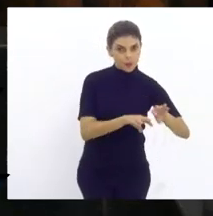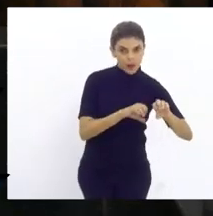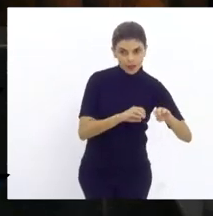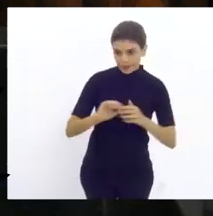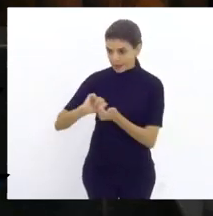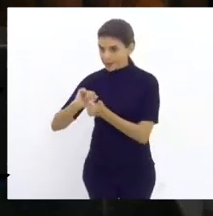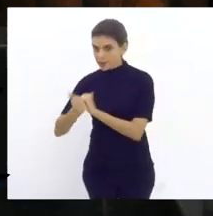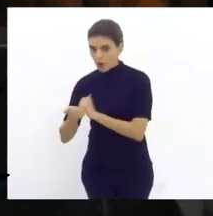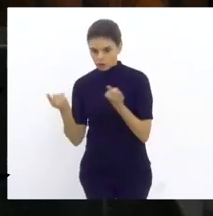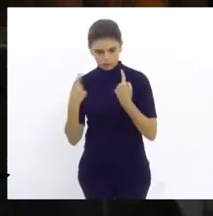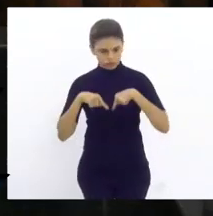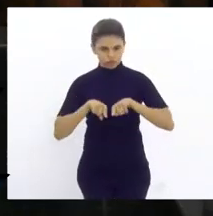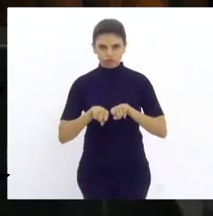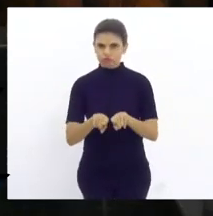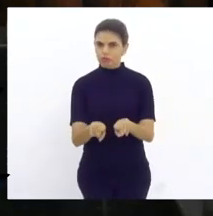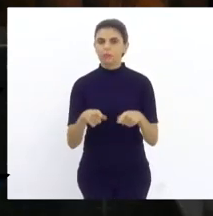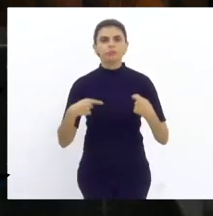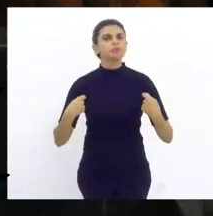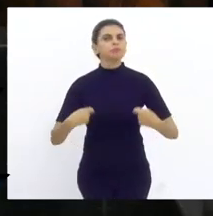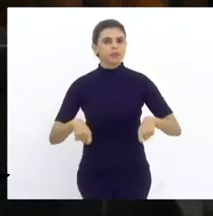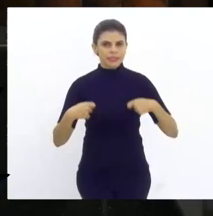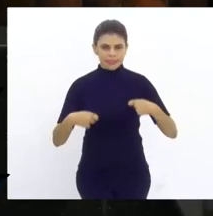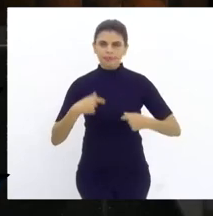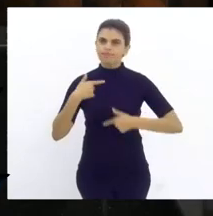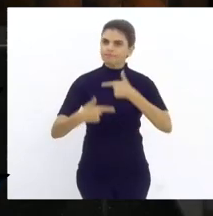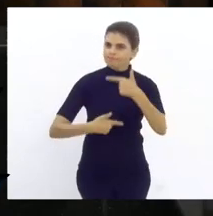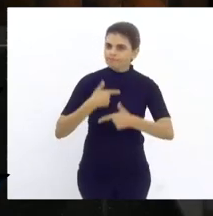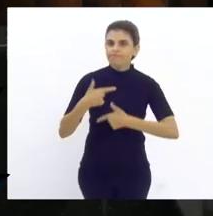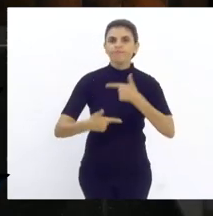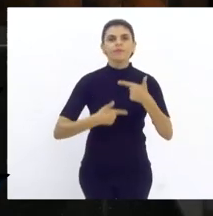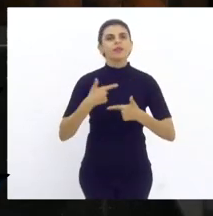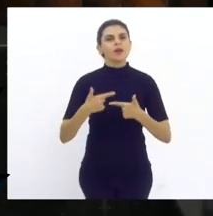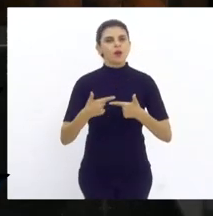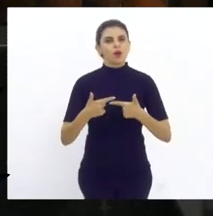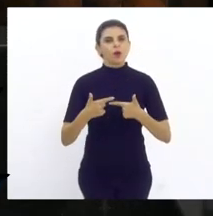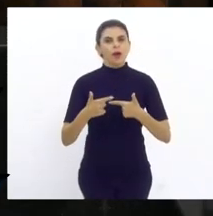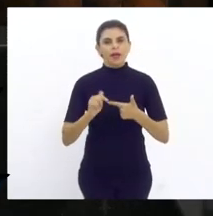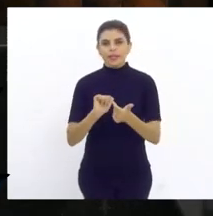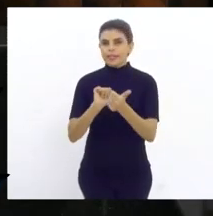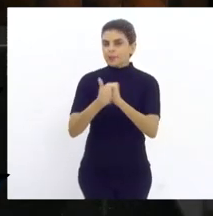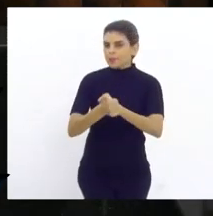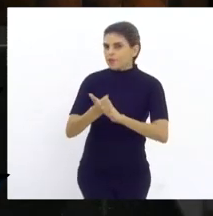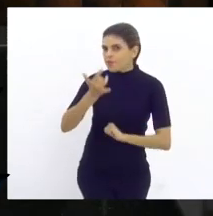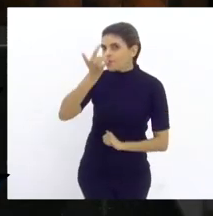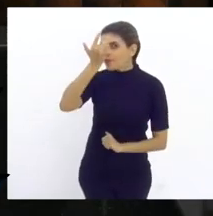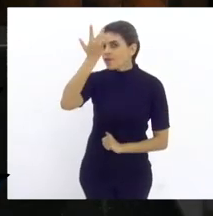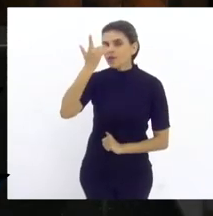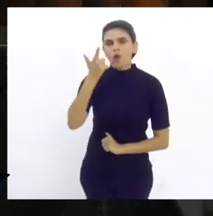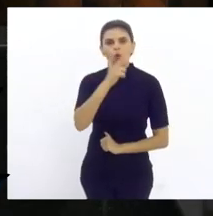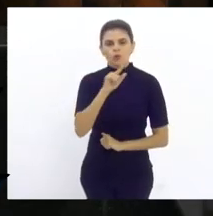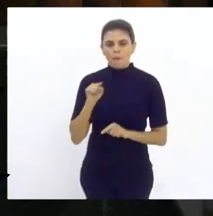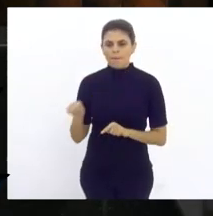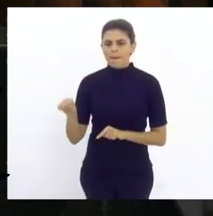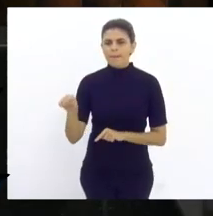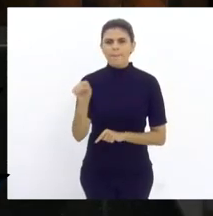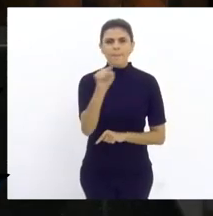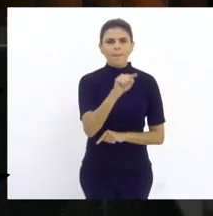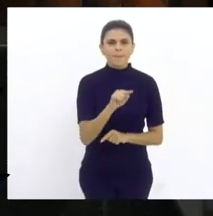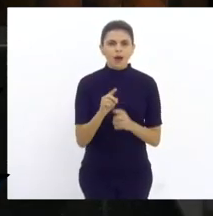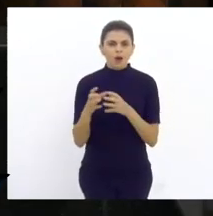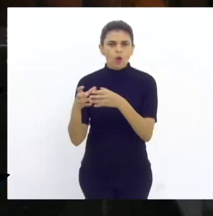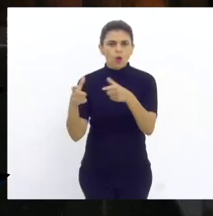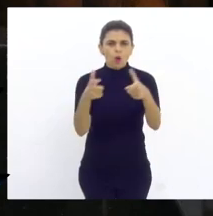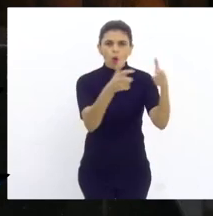e a gente precisa fazer com que o esporte tenha facilidade de chegar em todas as áreas do nosso Estado,